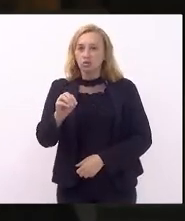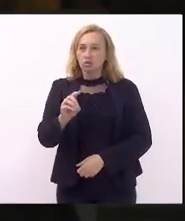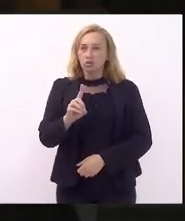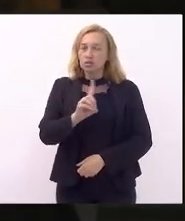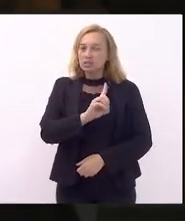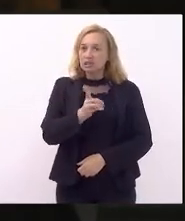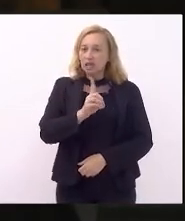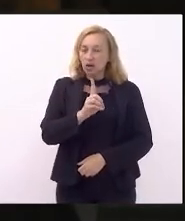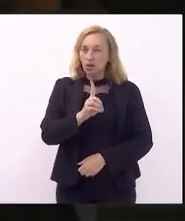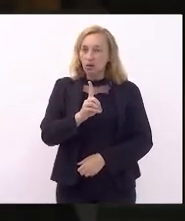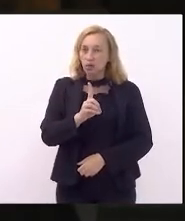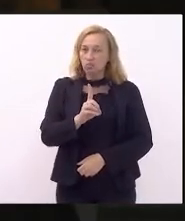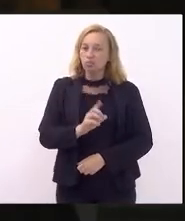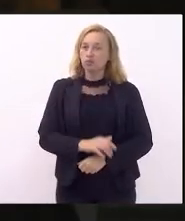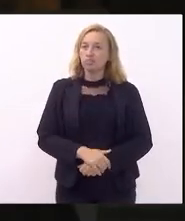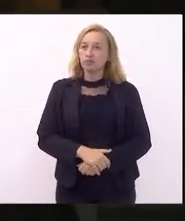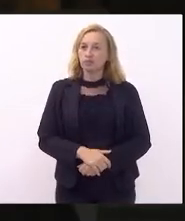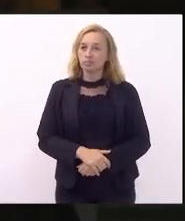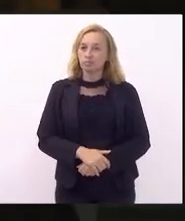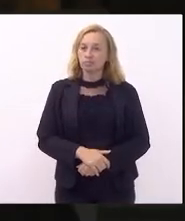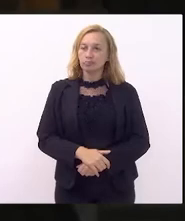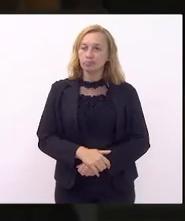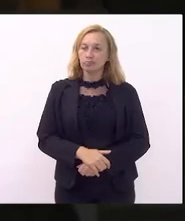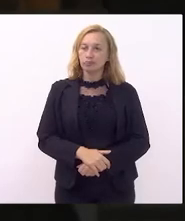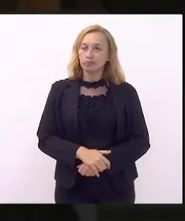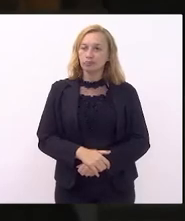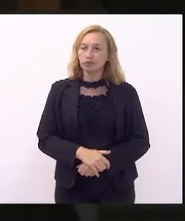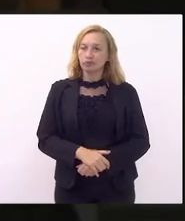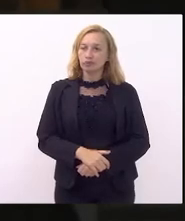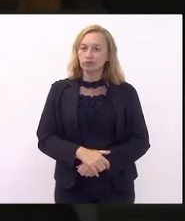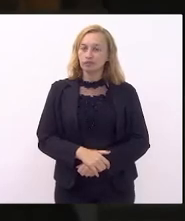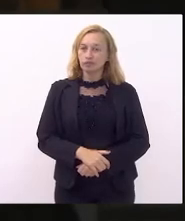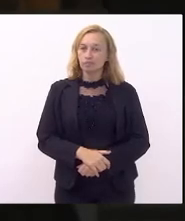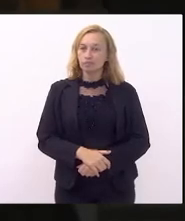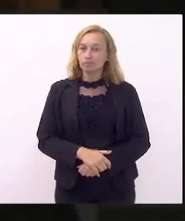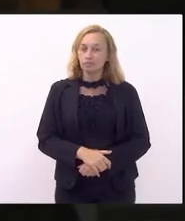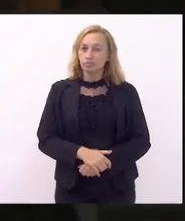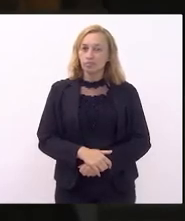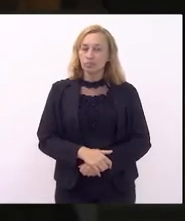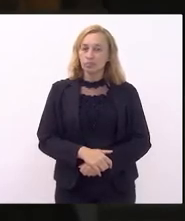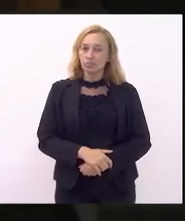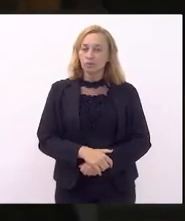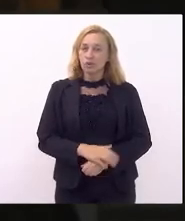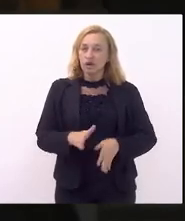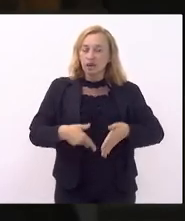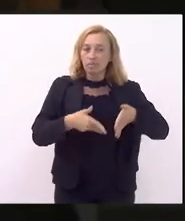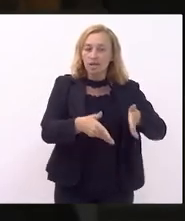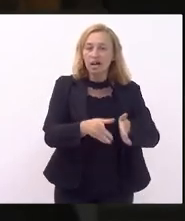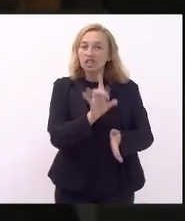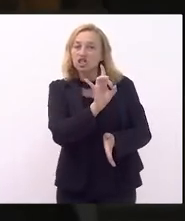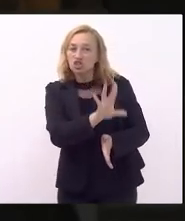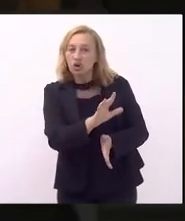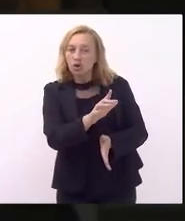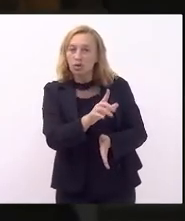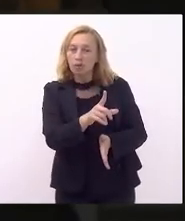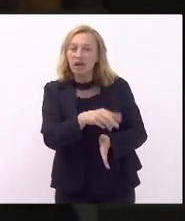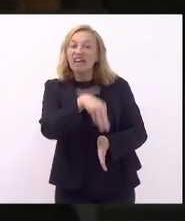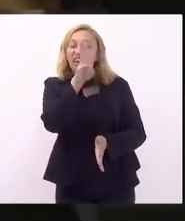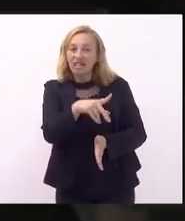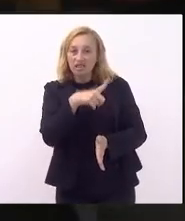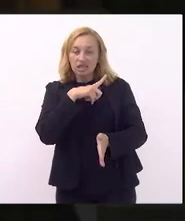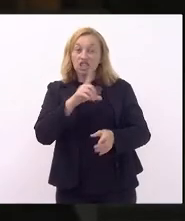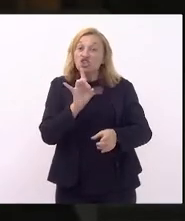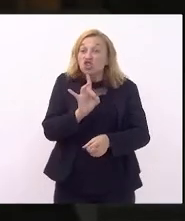se extinguiria para quem já o tinha, e somente para aqueles que